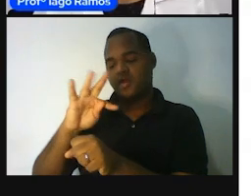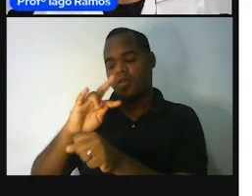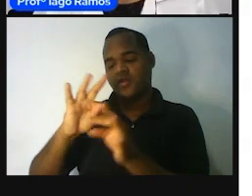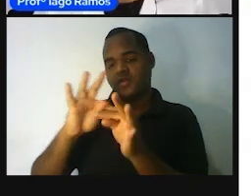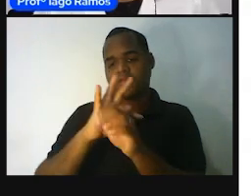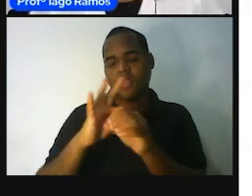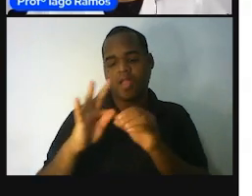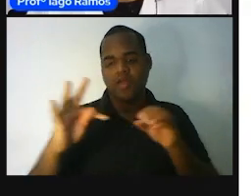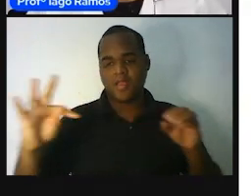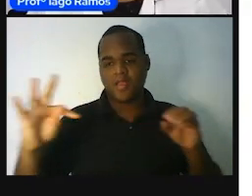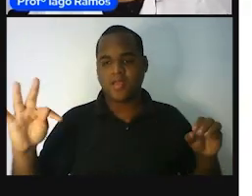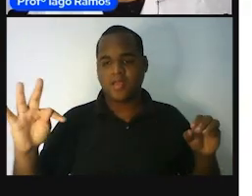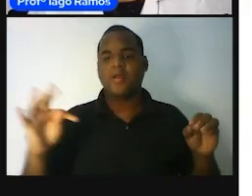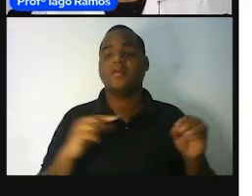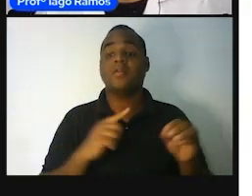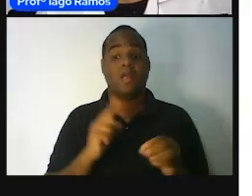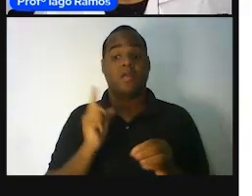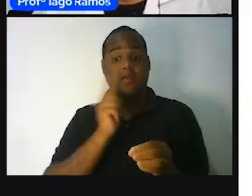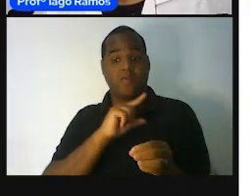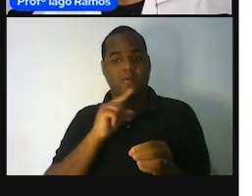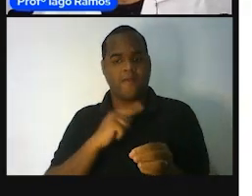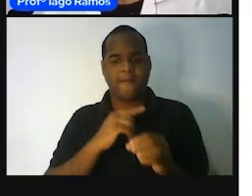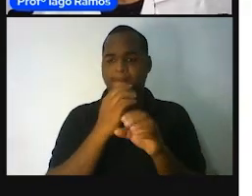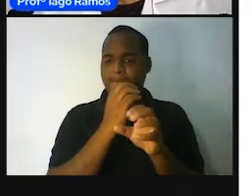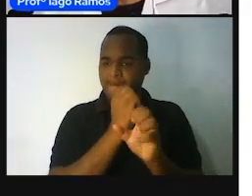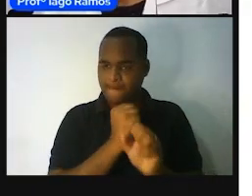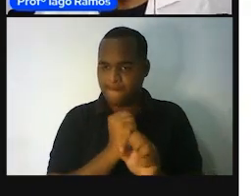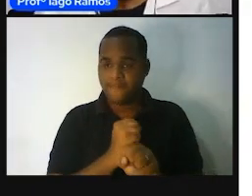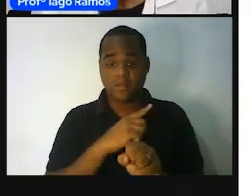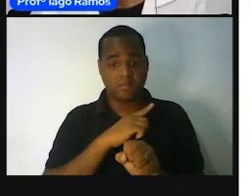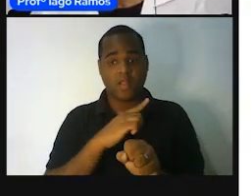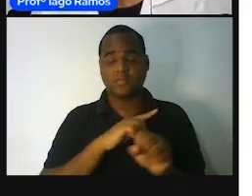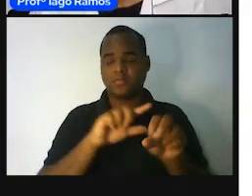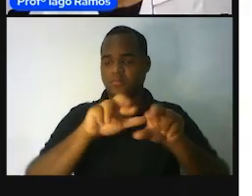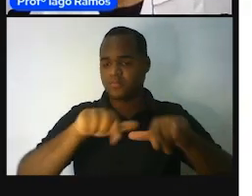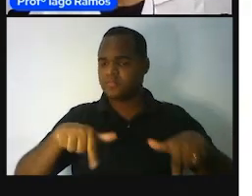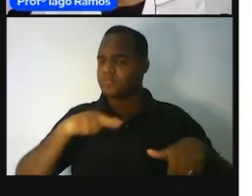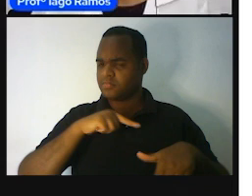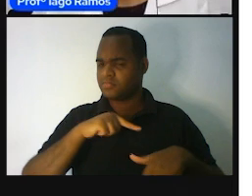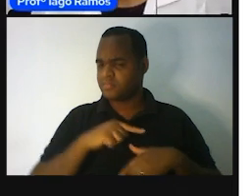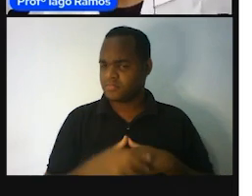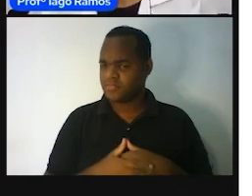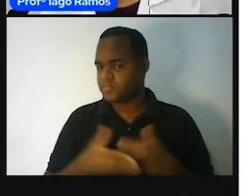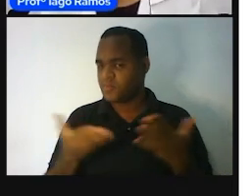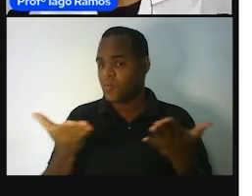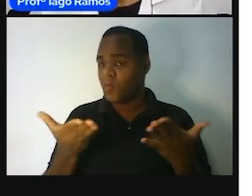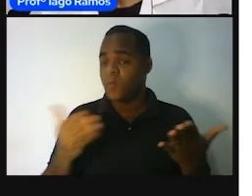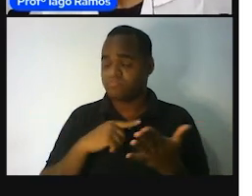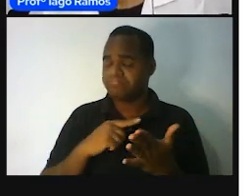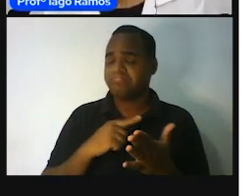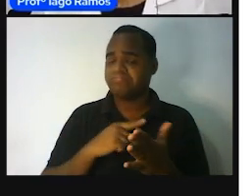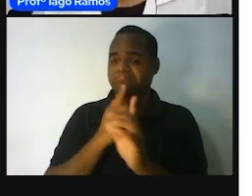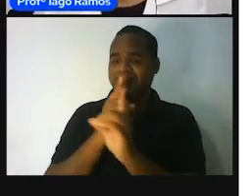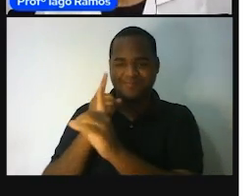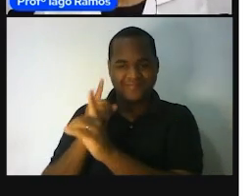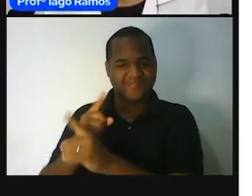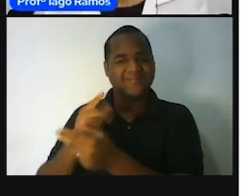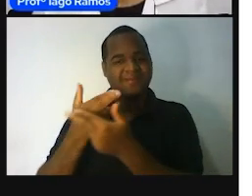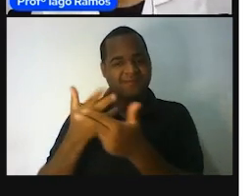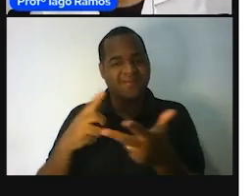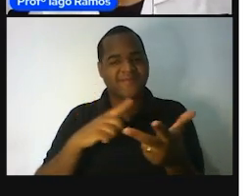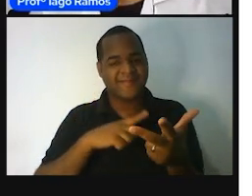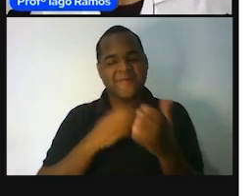Quem é uma equipa para o Brasilzinho, consegue medir um confinamento das atitudes. Então, hoje, a gente tem instrumentos, um mundo muito muito